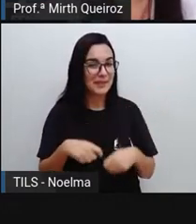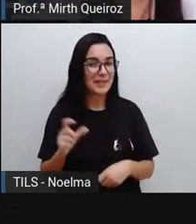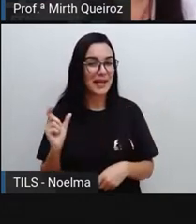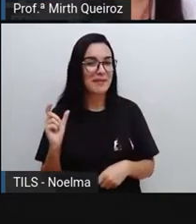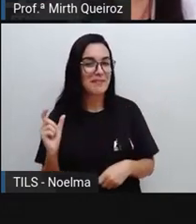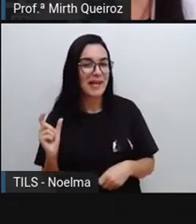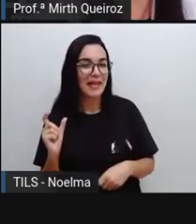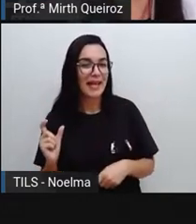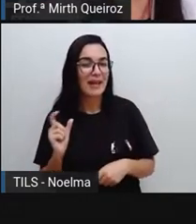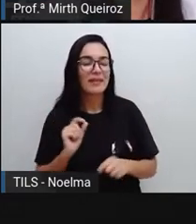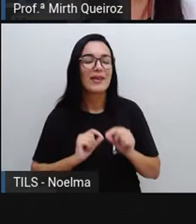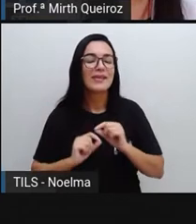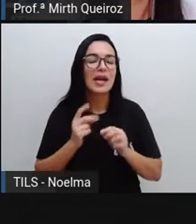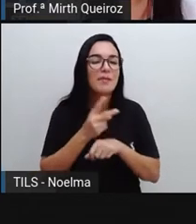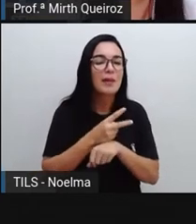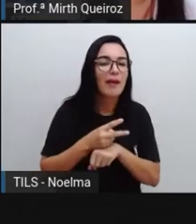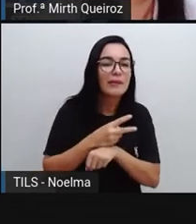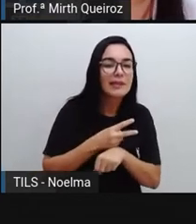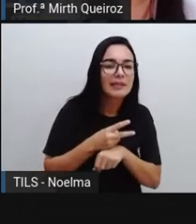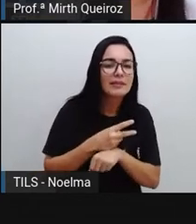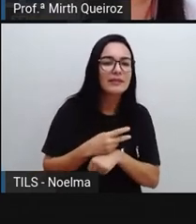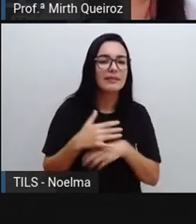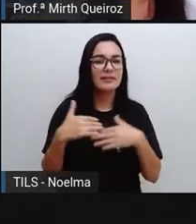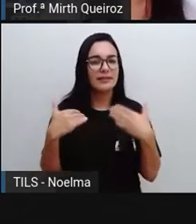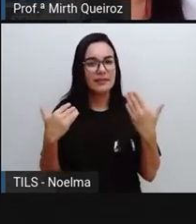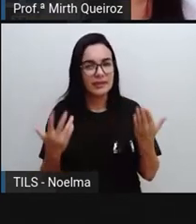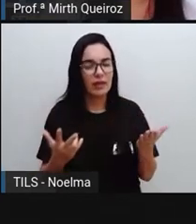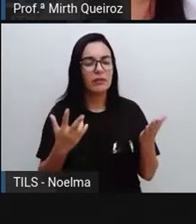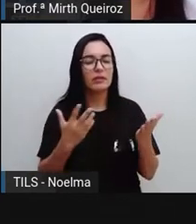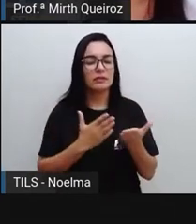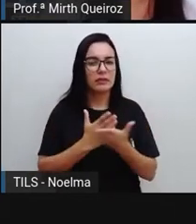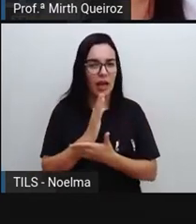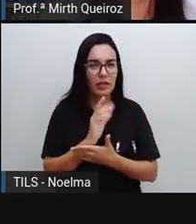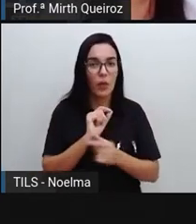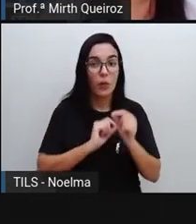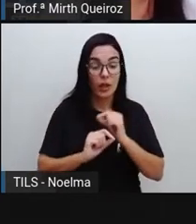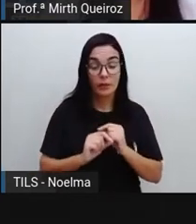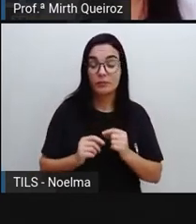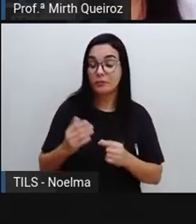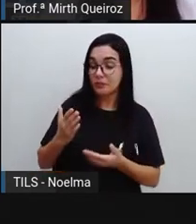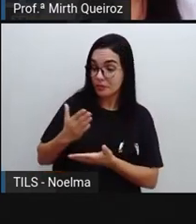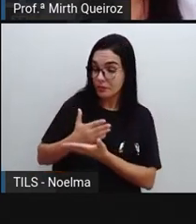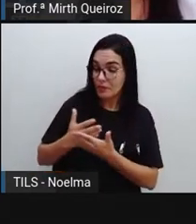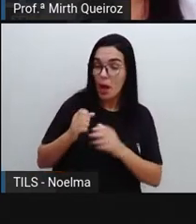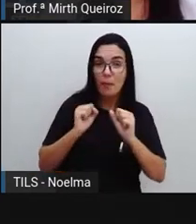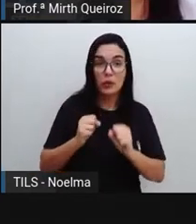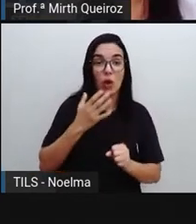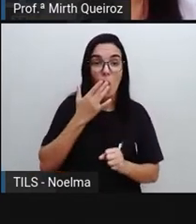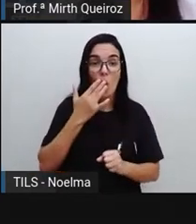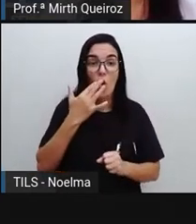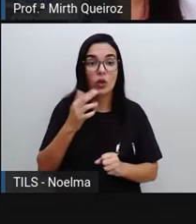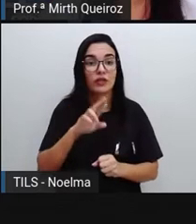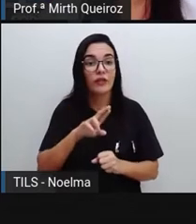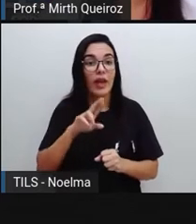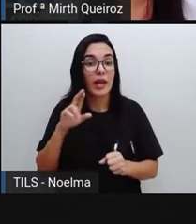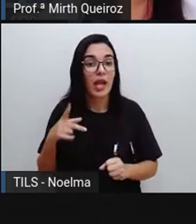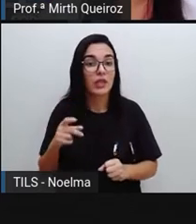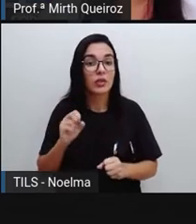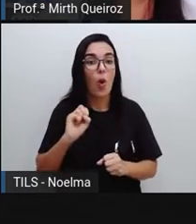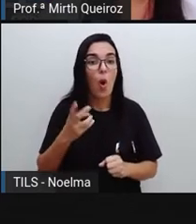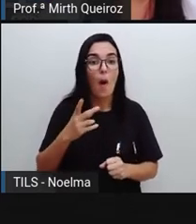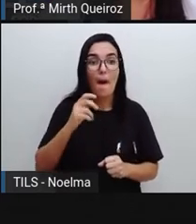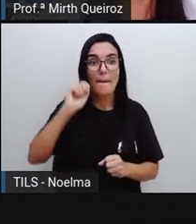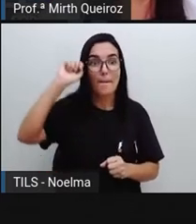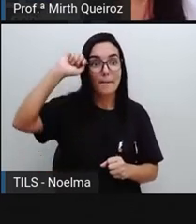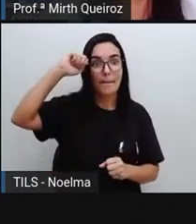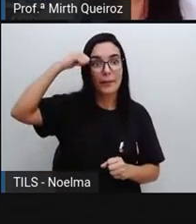procurando aí, o significado, seria a entrada, né? Geralmente vai vir de outra cor, vai vir em negrito, né? Destacada.